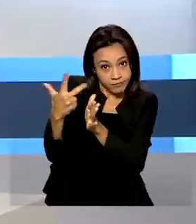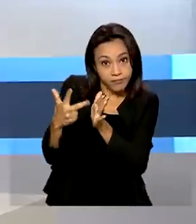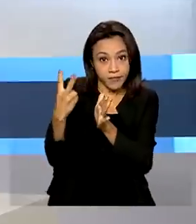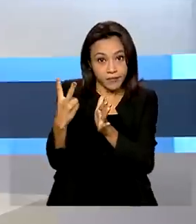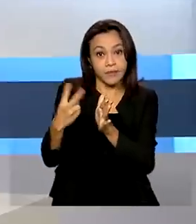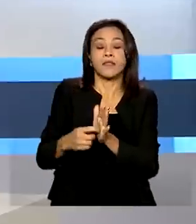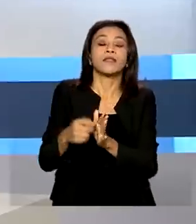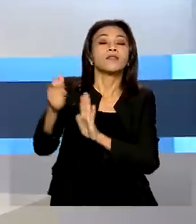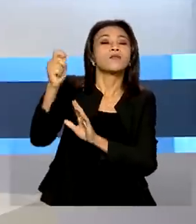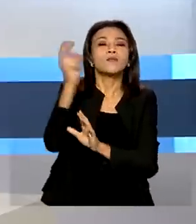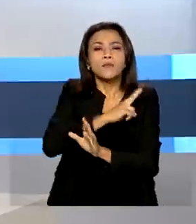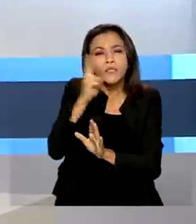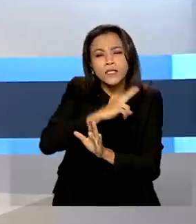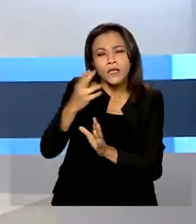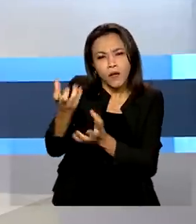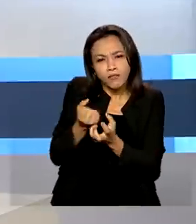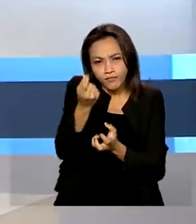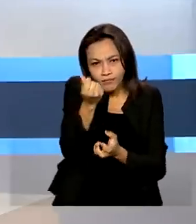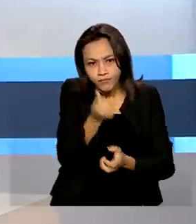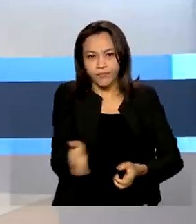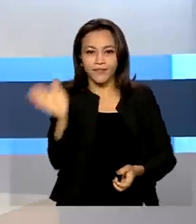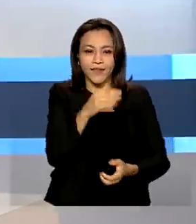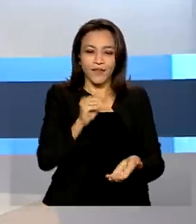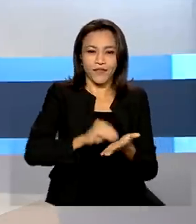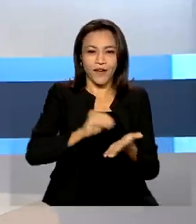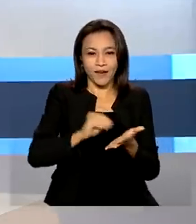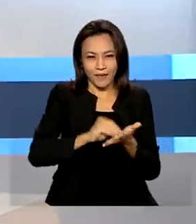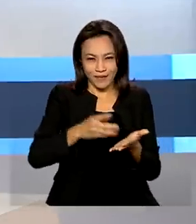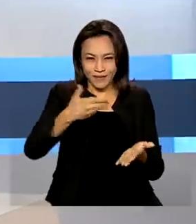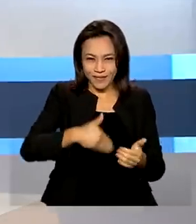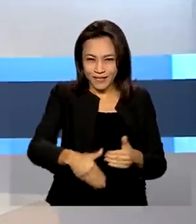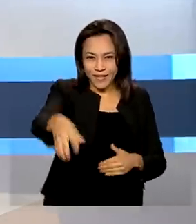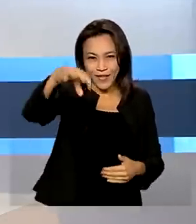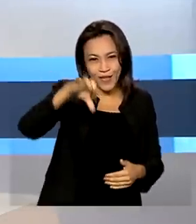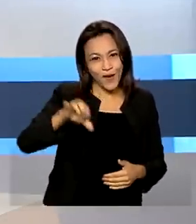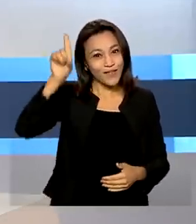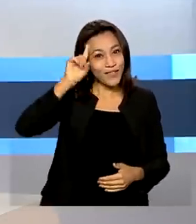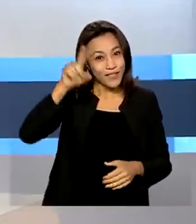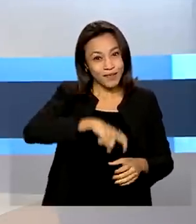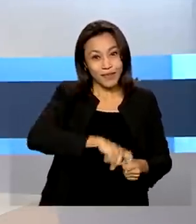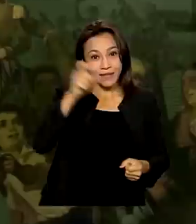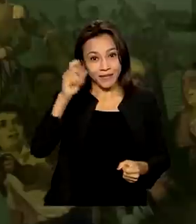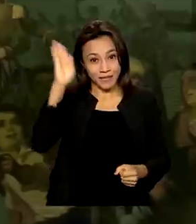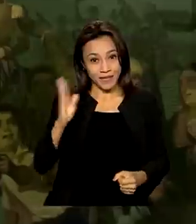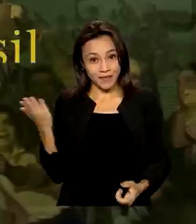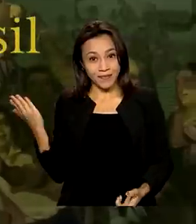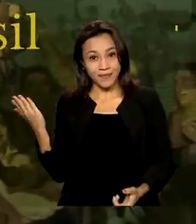E faltam nove dias para o bicentenário da independência do Brasil.